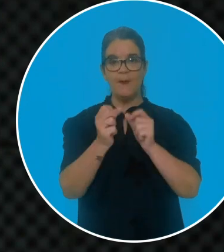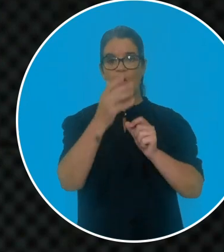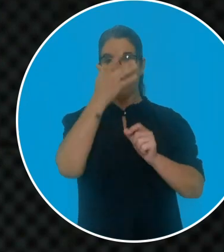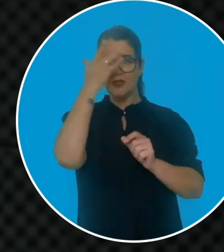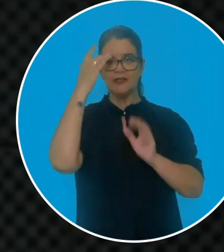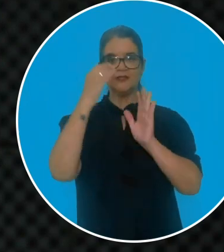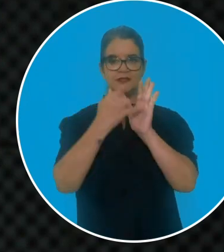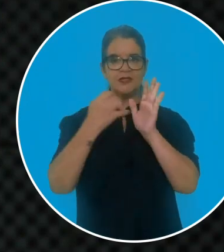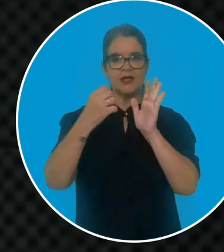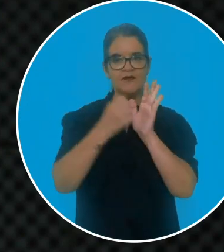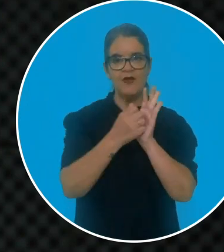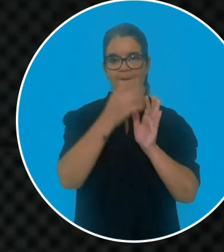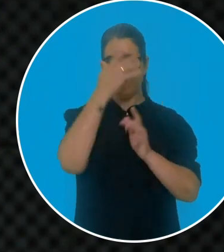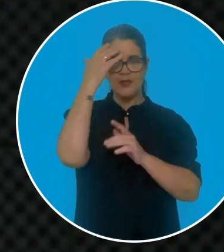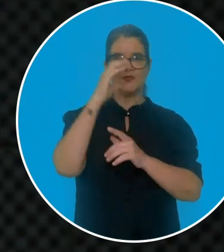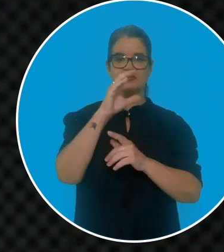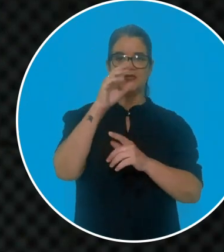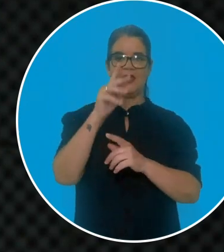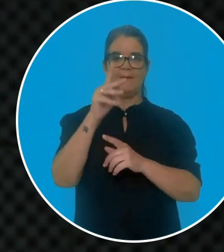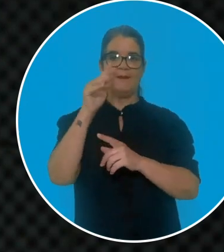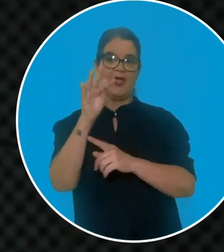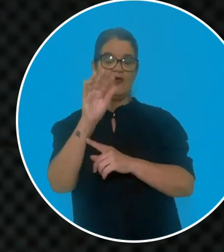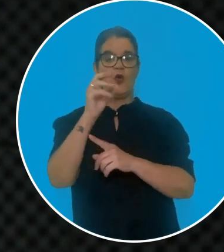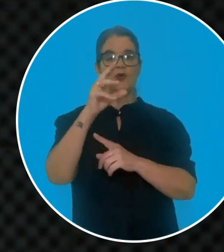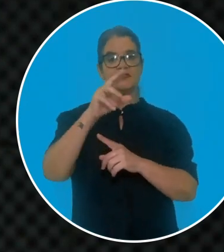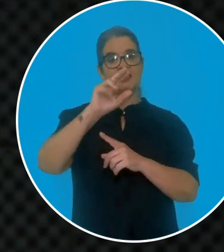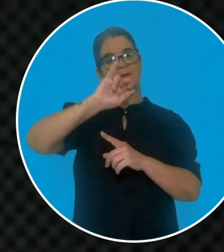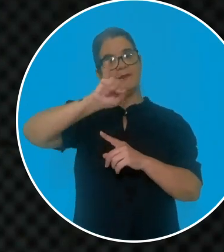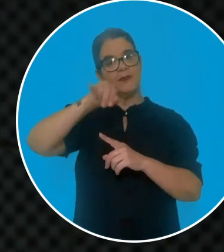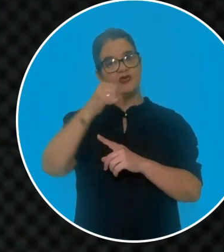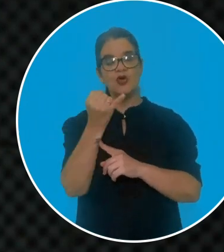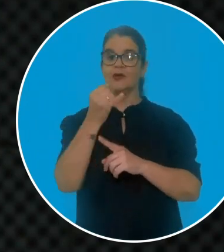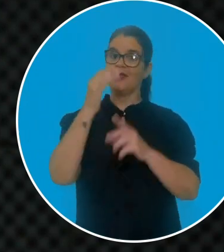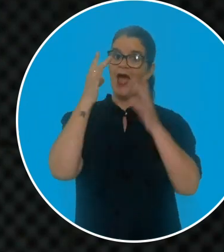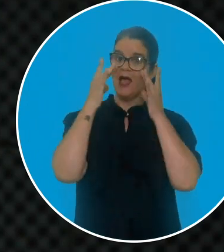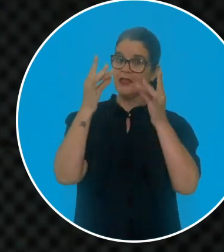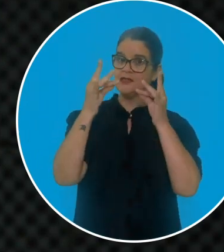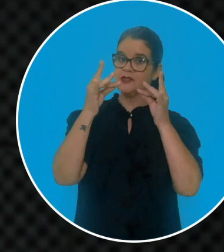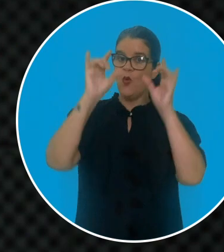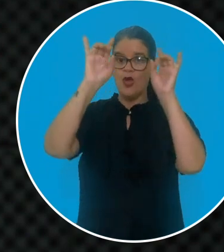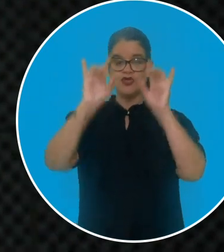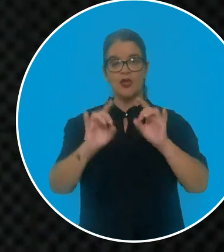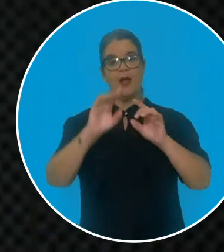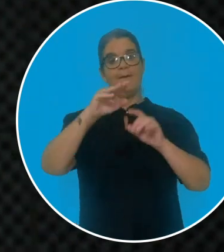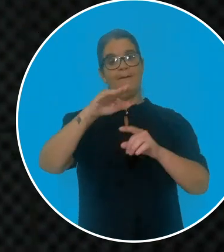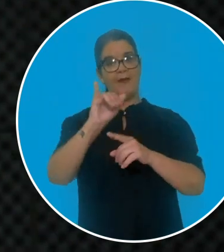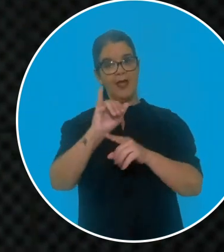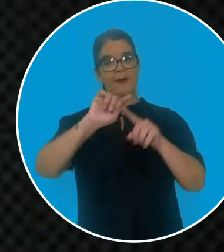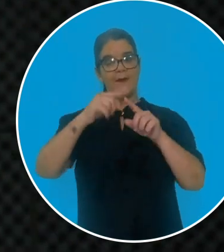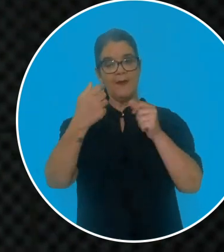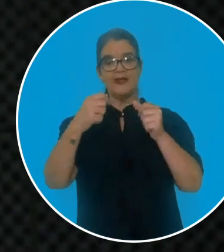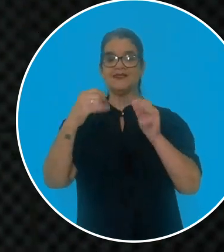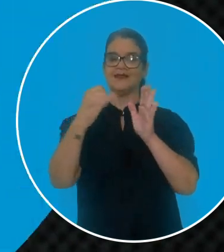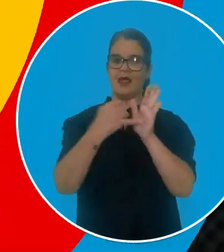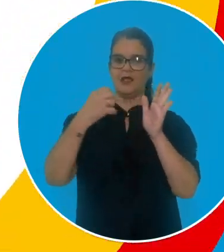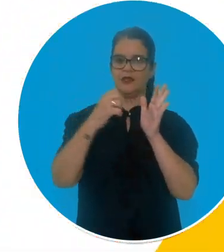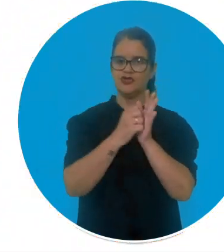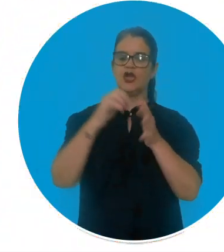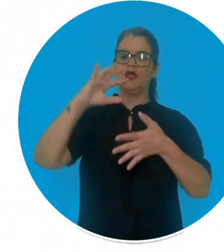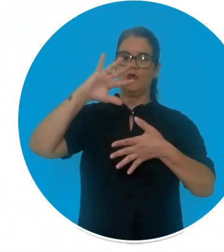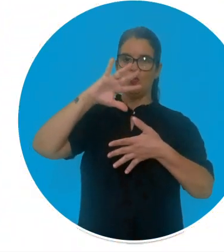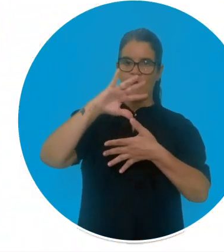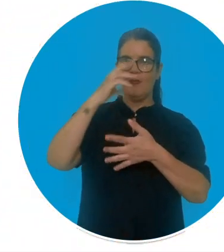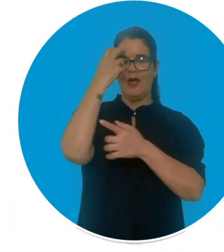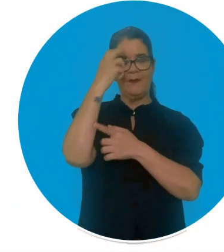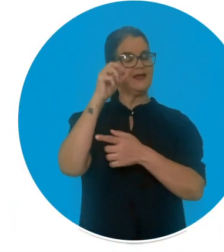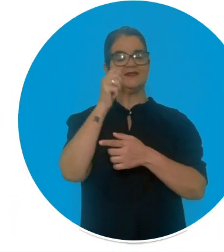inscrever é pessoa física ou jurídica. Atenção, é exclusivamente e-mail, mas você precisa estar cadastrado no